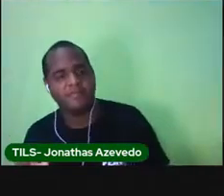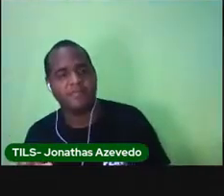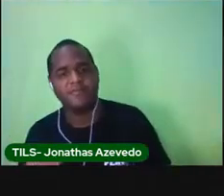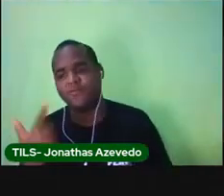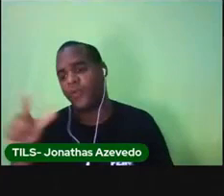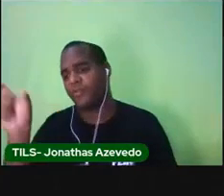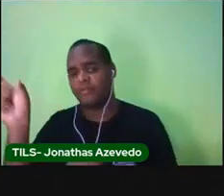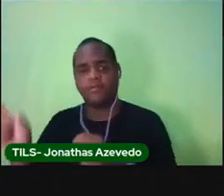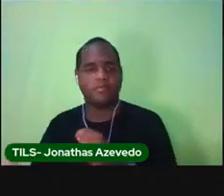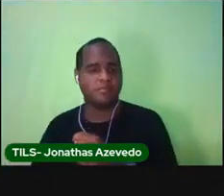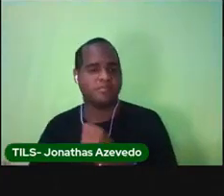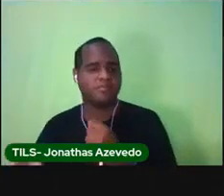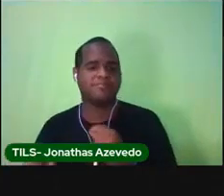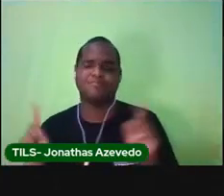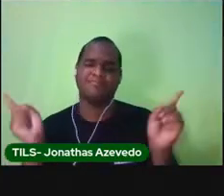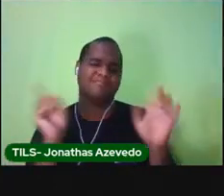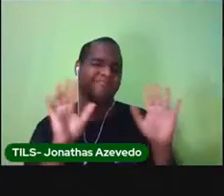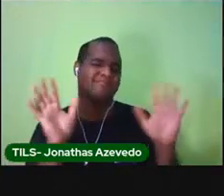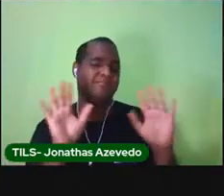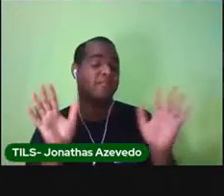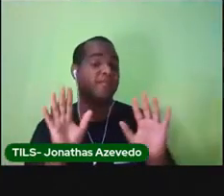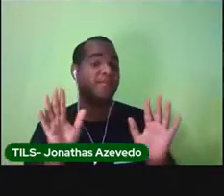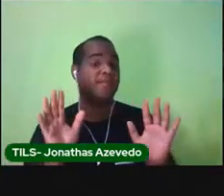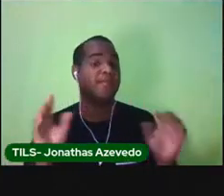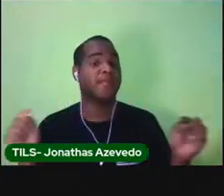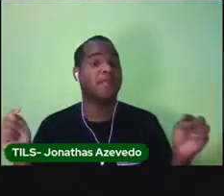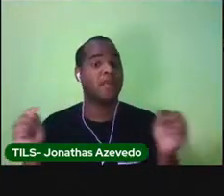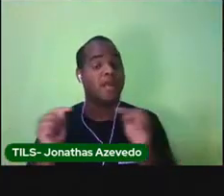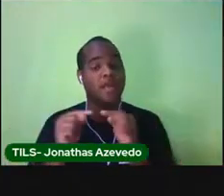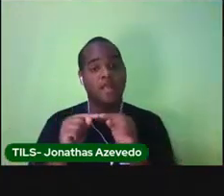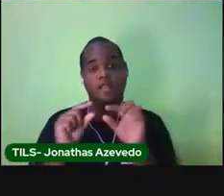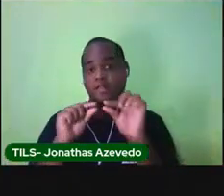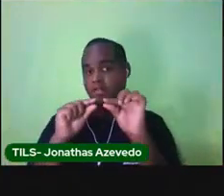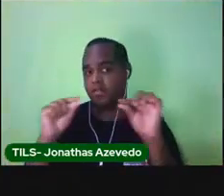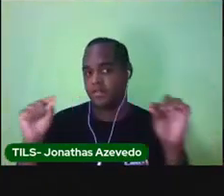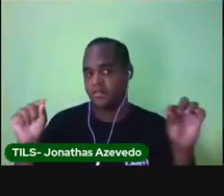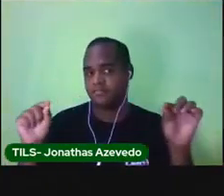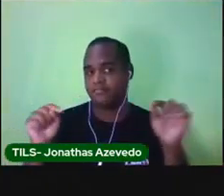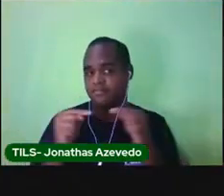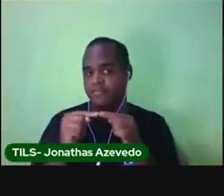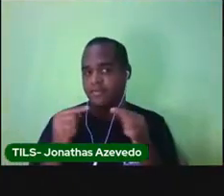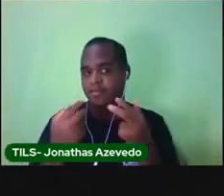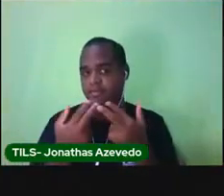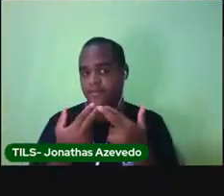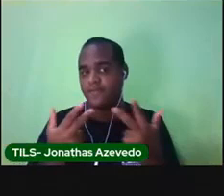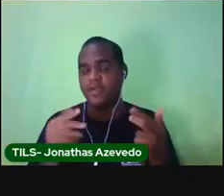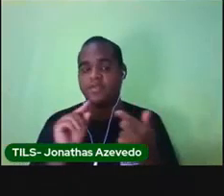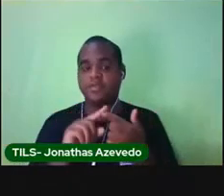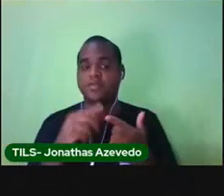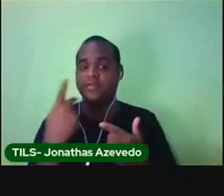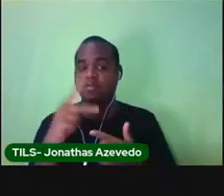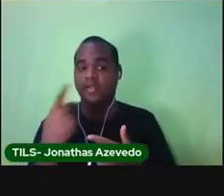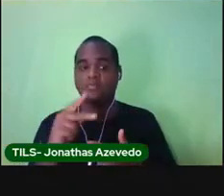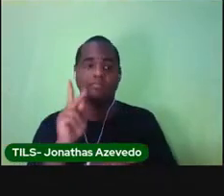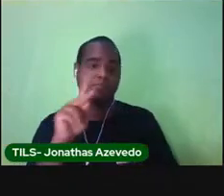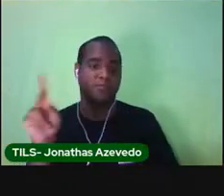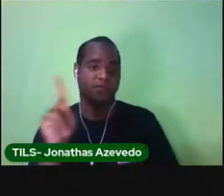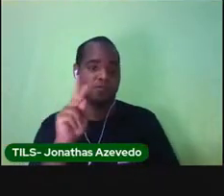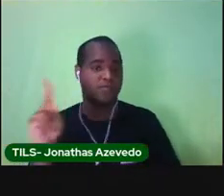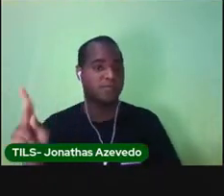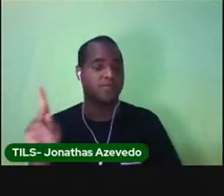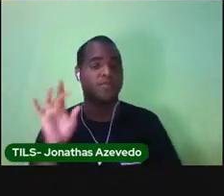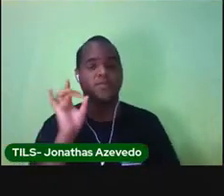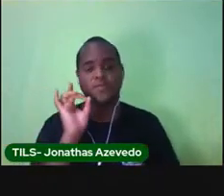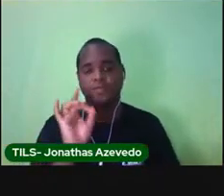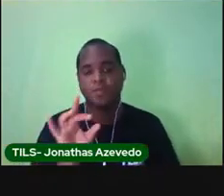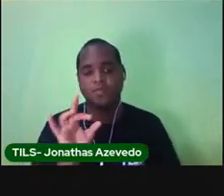Pedro. Não. A linha do tempo da Proélida é somente da Proélida. A sua